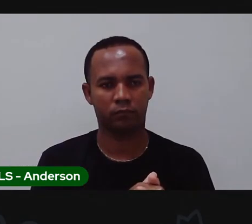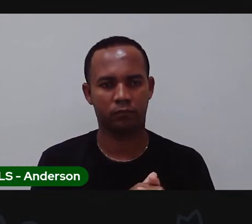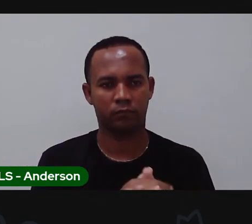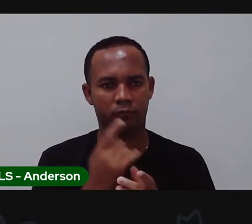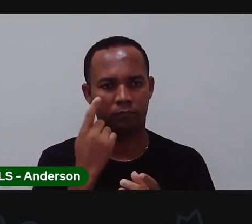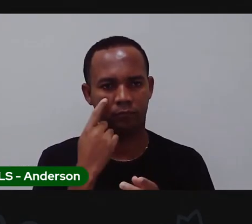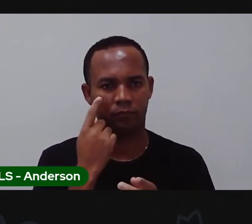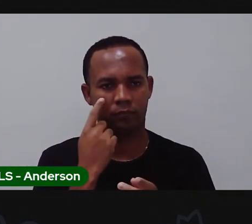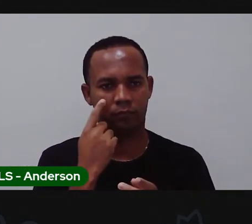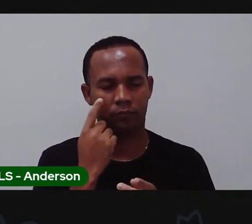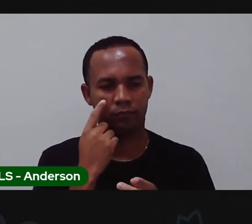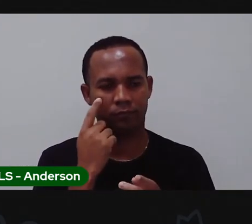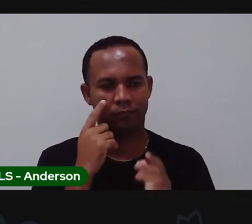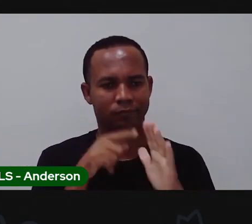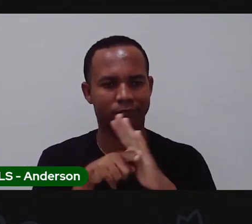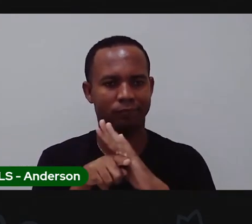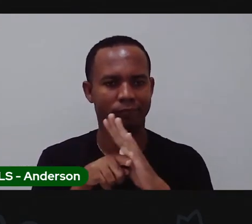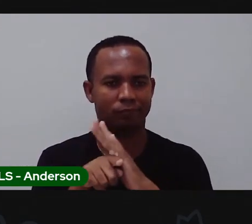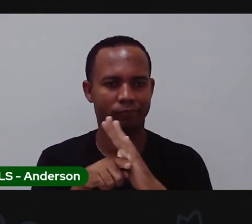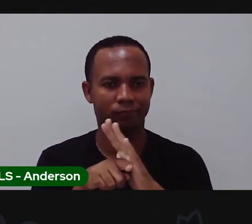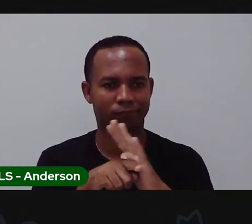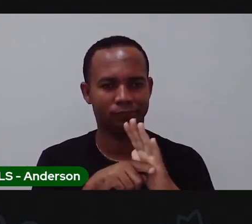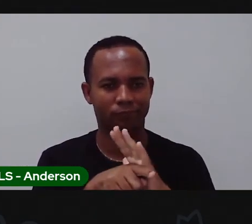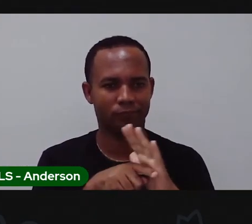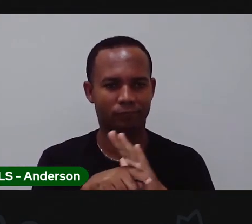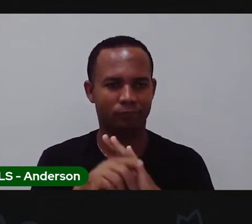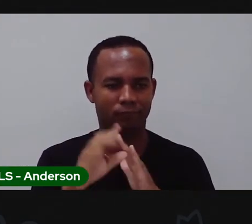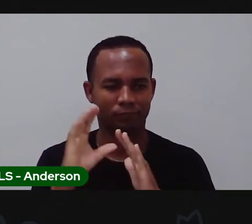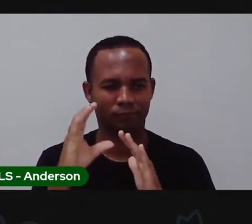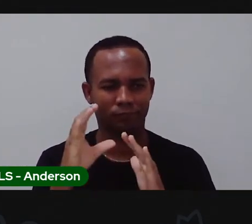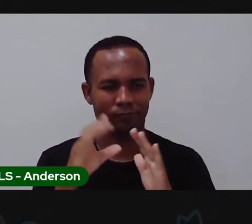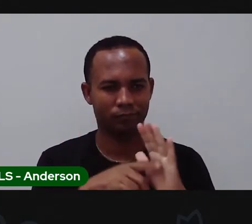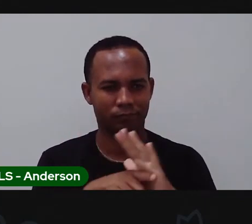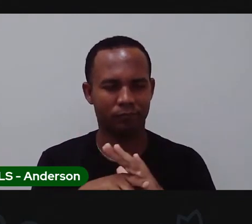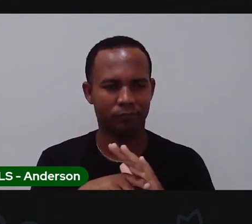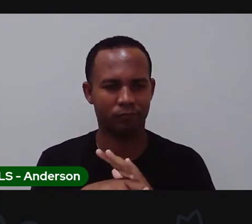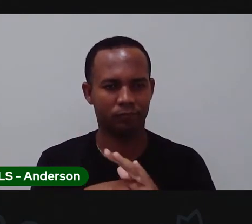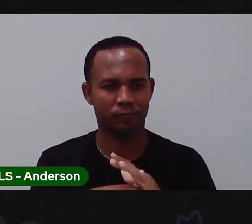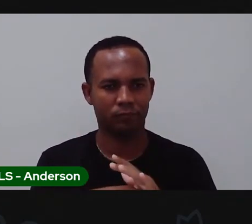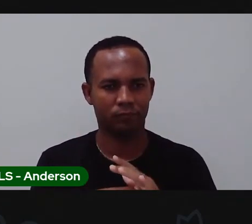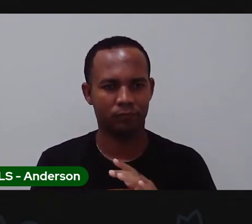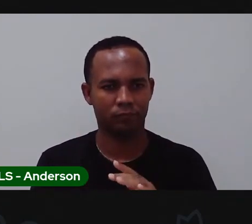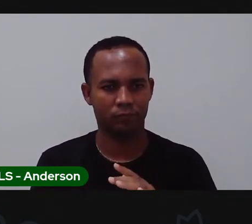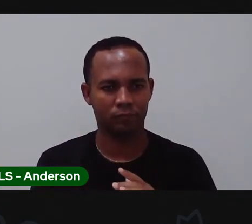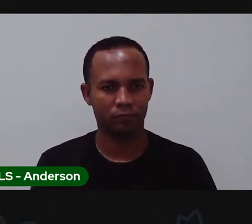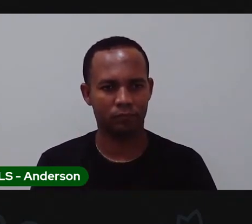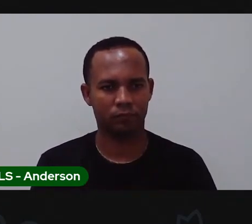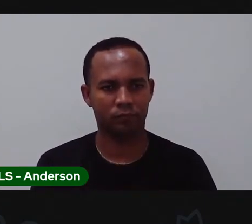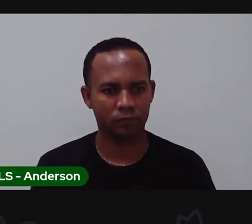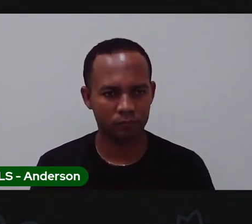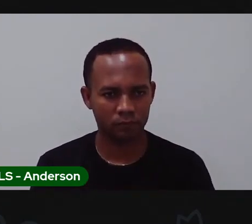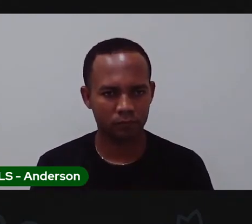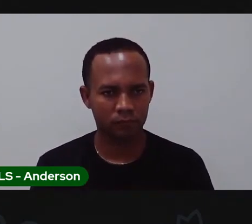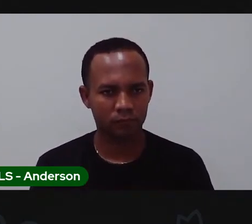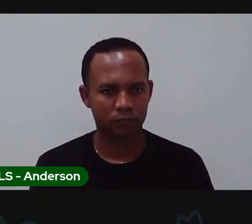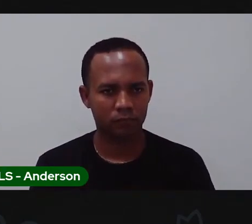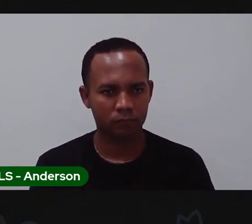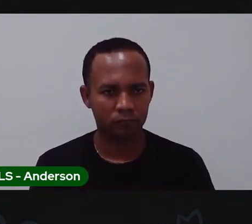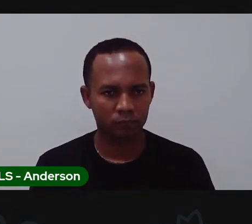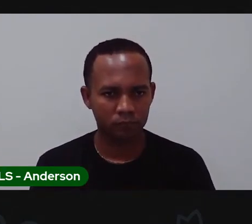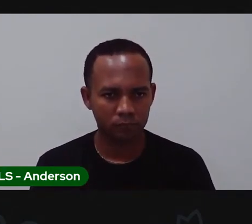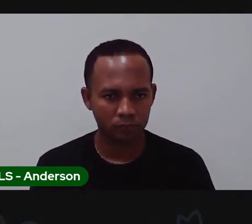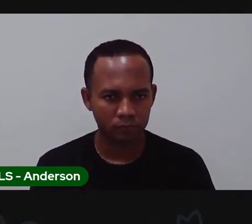somos quase cientistas malucos certo mas é deixa eu passar pra cá acho que dá pra